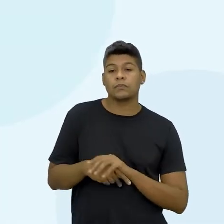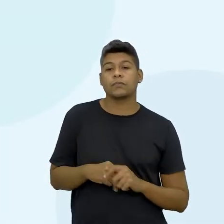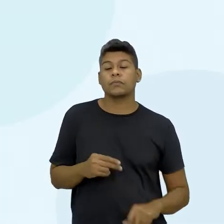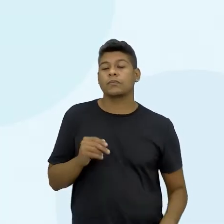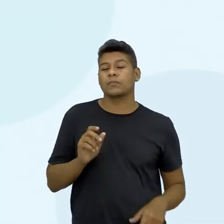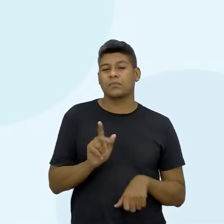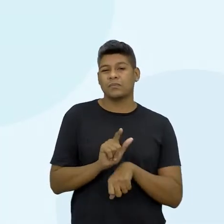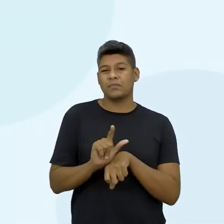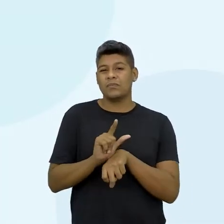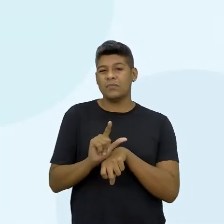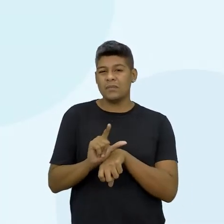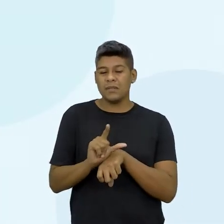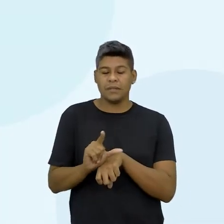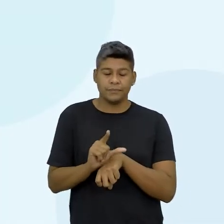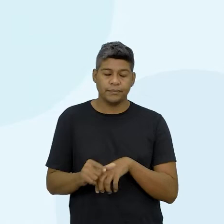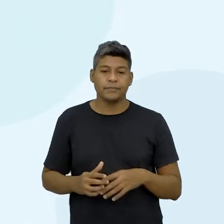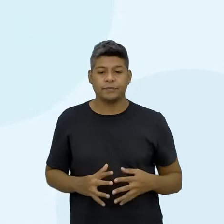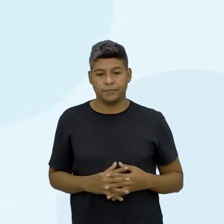lilás,